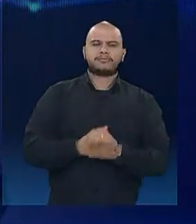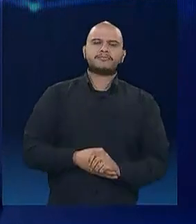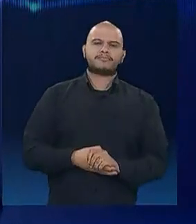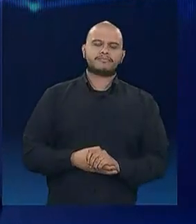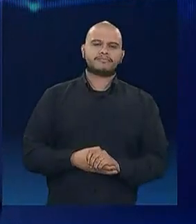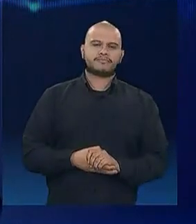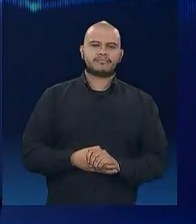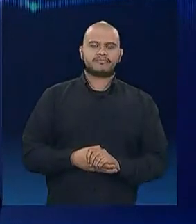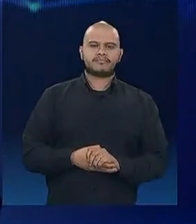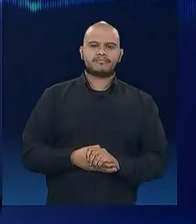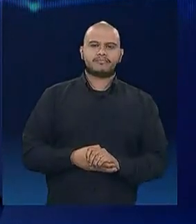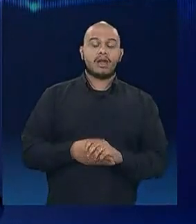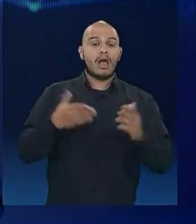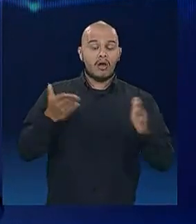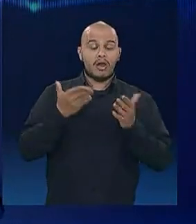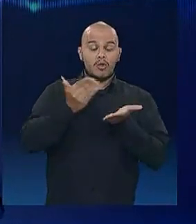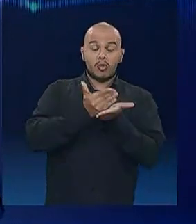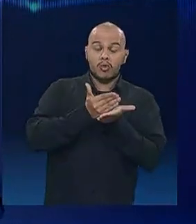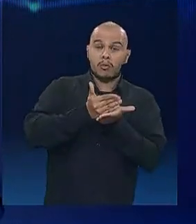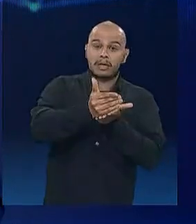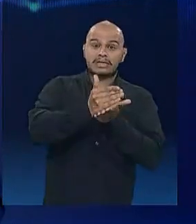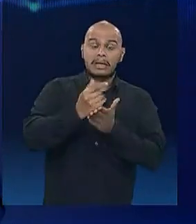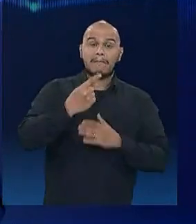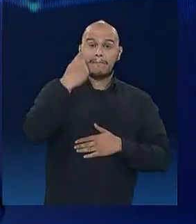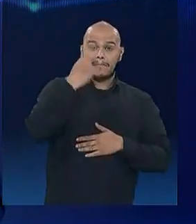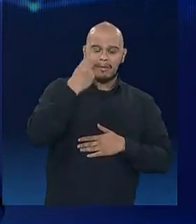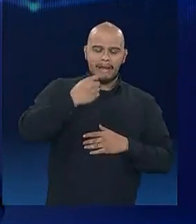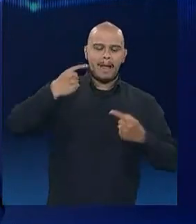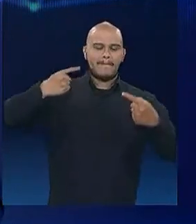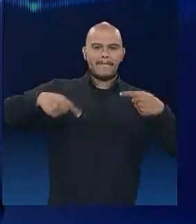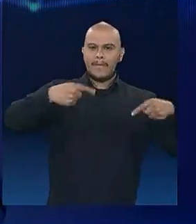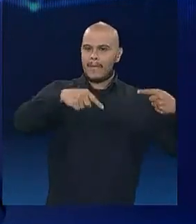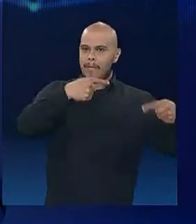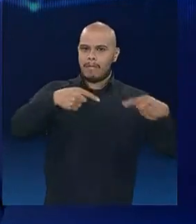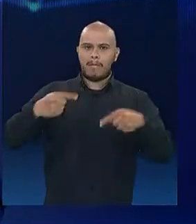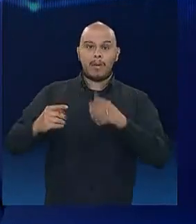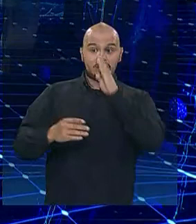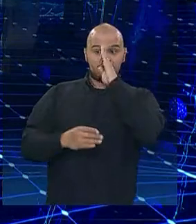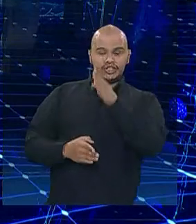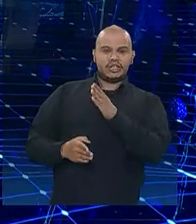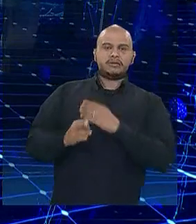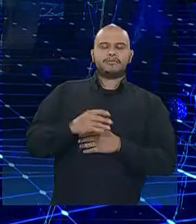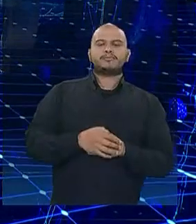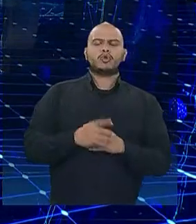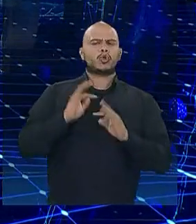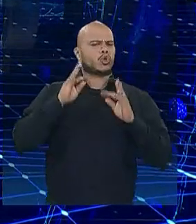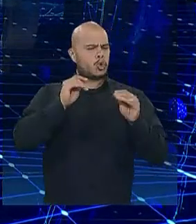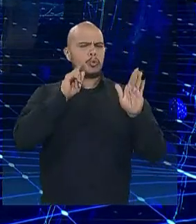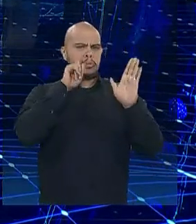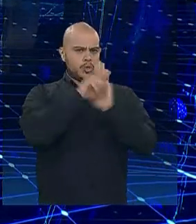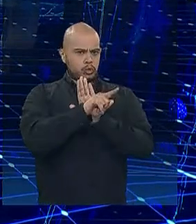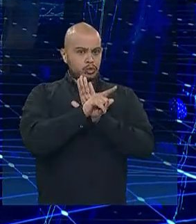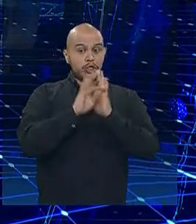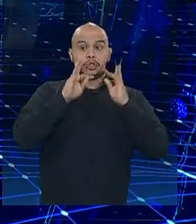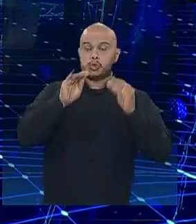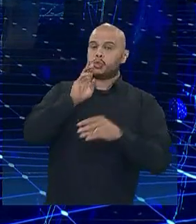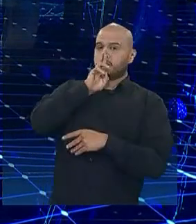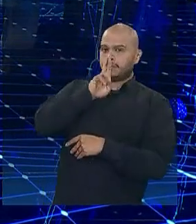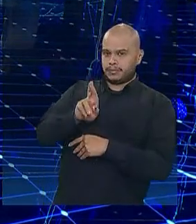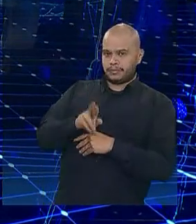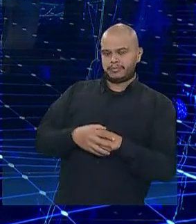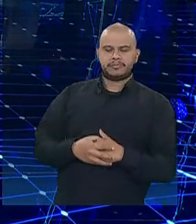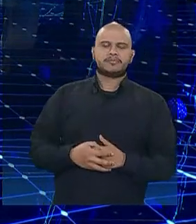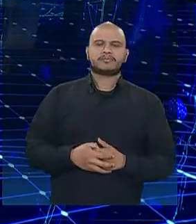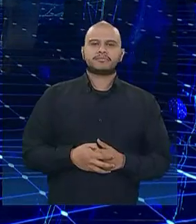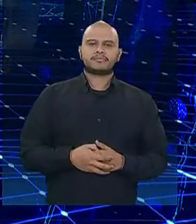Vamos começar agora a primeira rodada de confronto direto entre os candidatos. Todos perguntam e todos respondem.